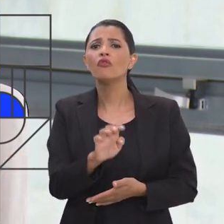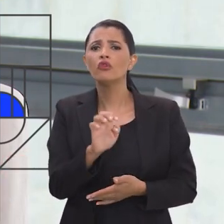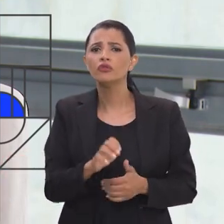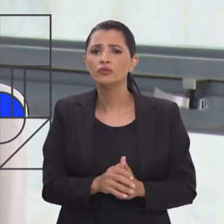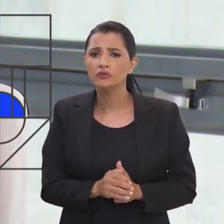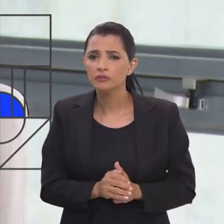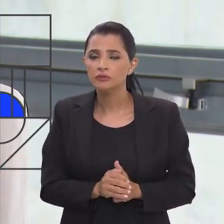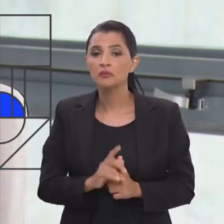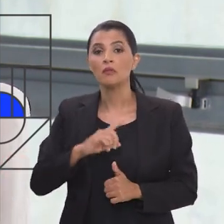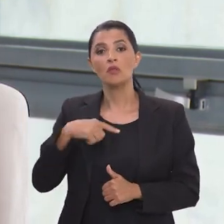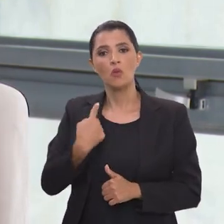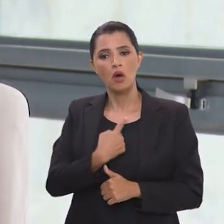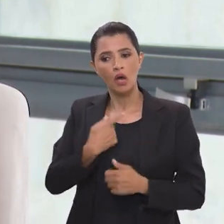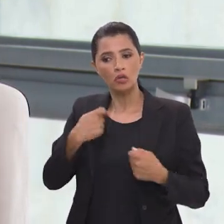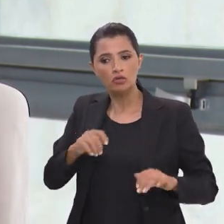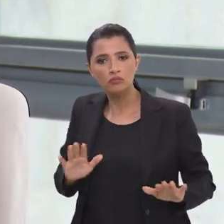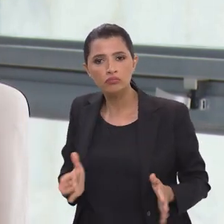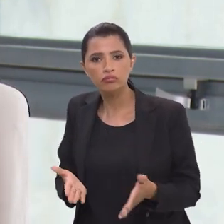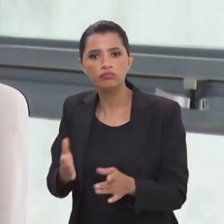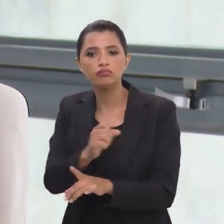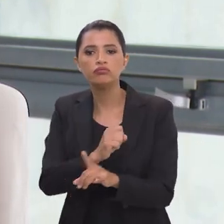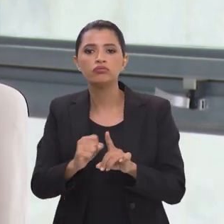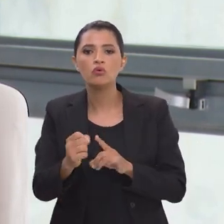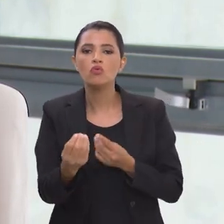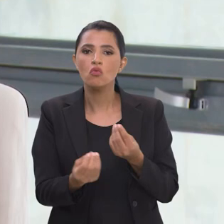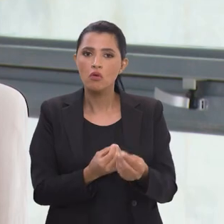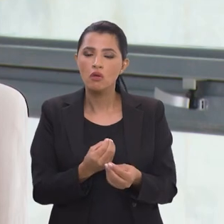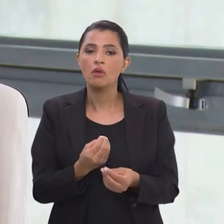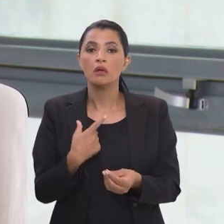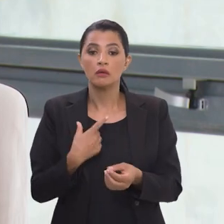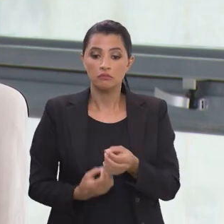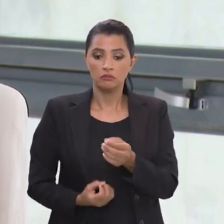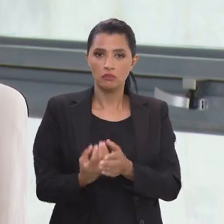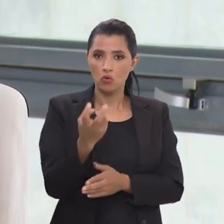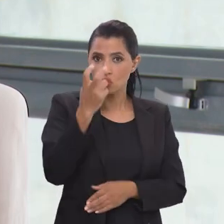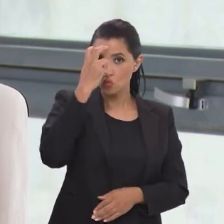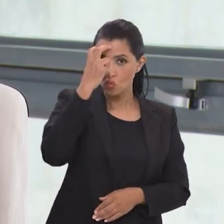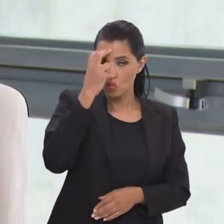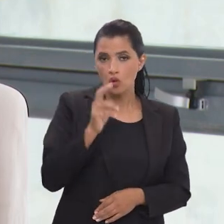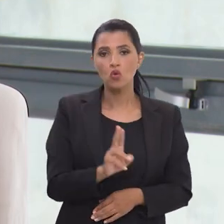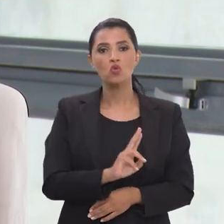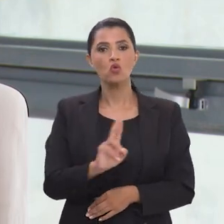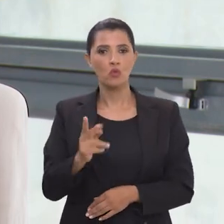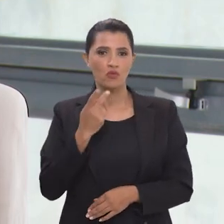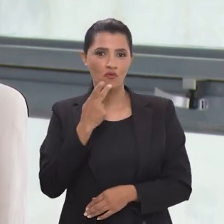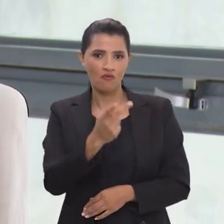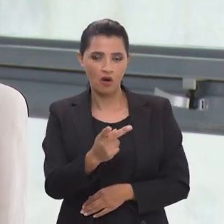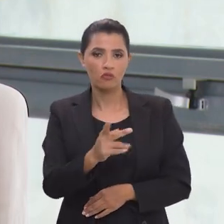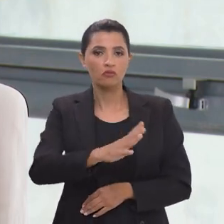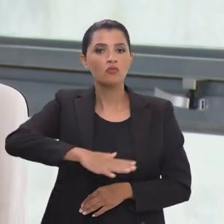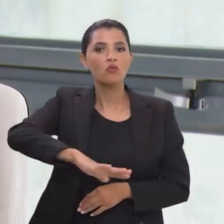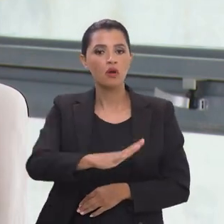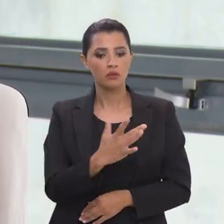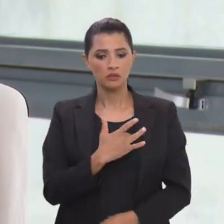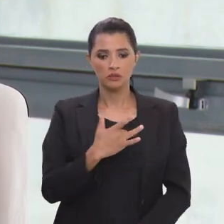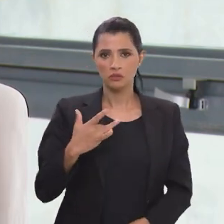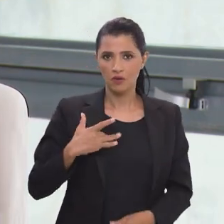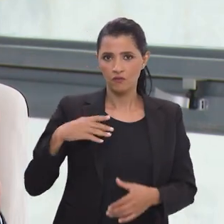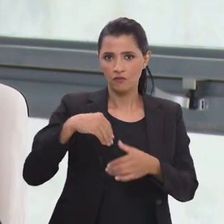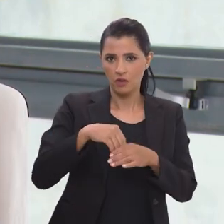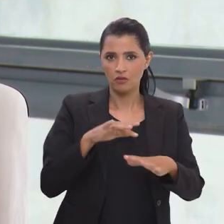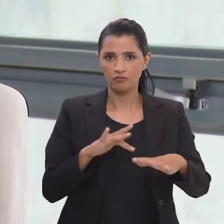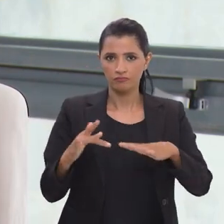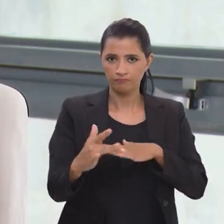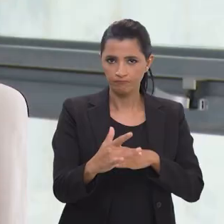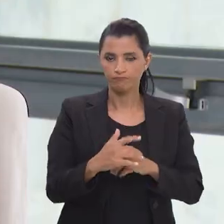então nós queremos estimulamos a sociedade a que a gente crie uma cultura daquilo que eu chamo de um ambiente